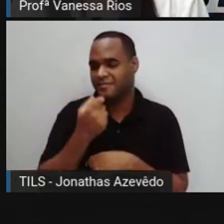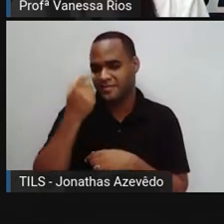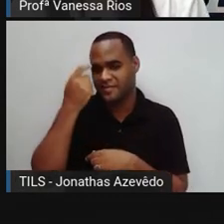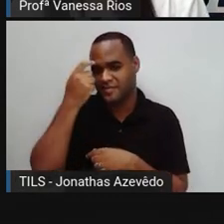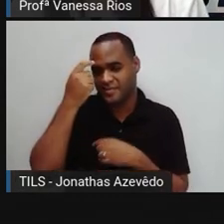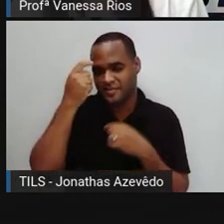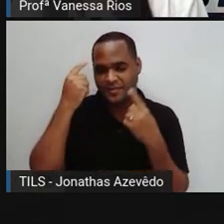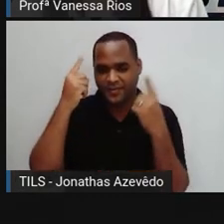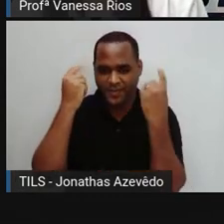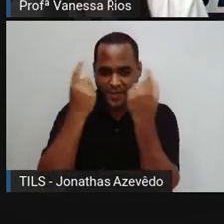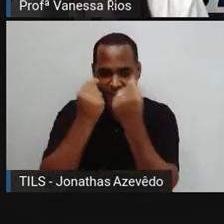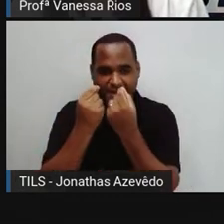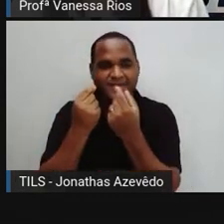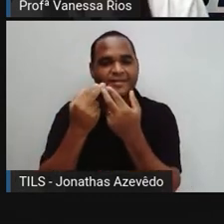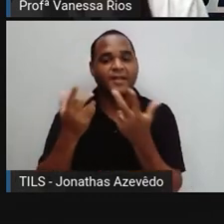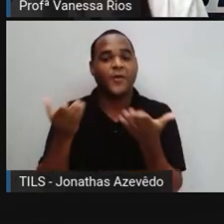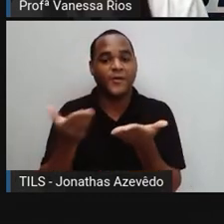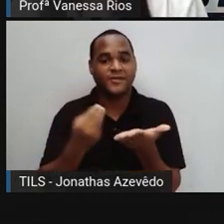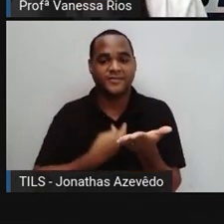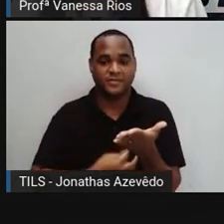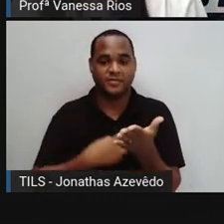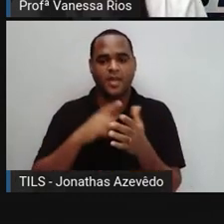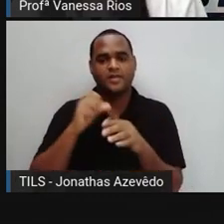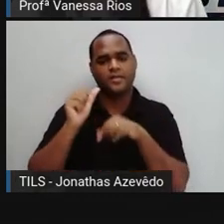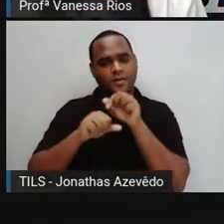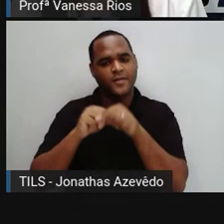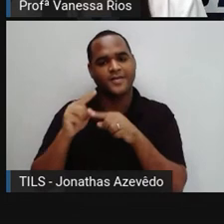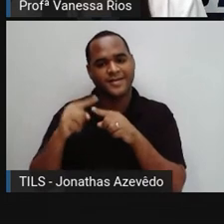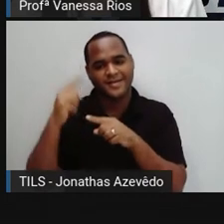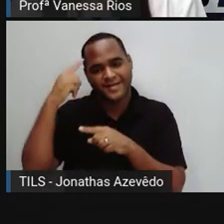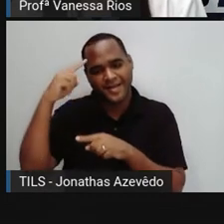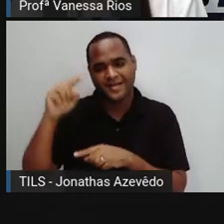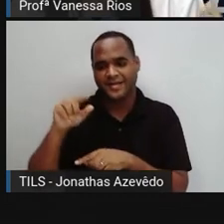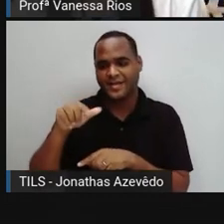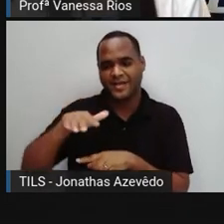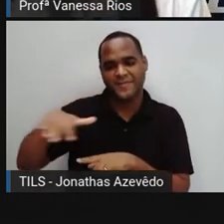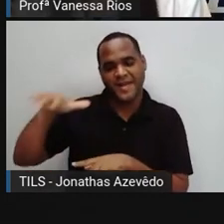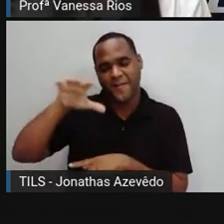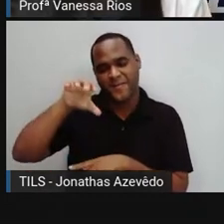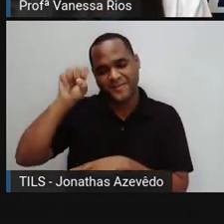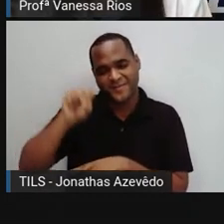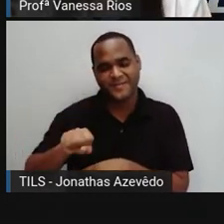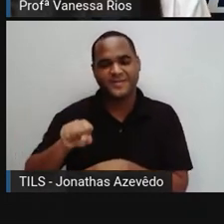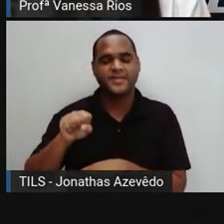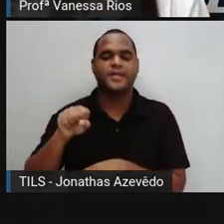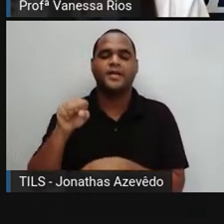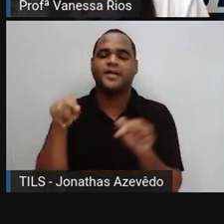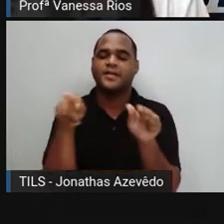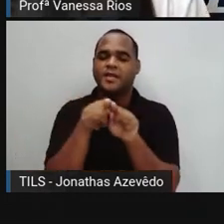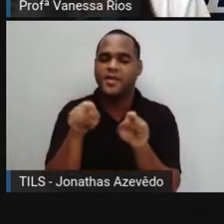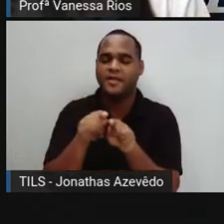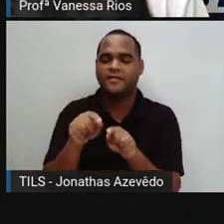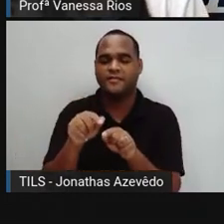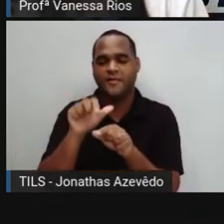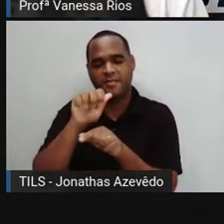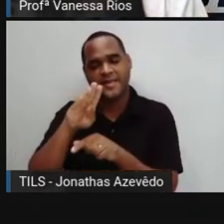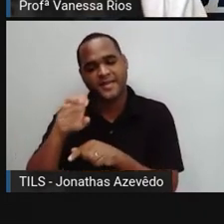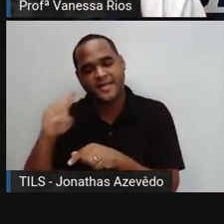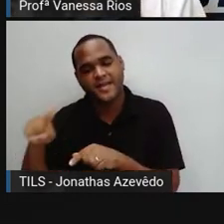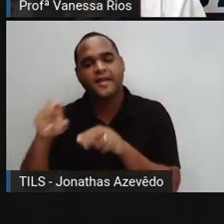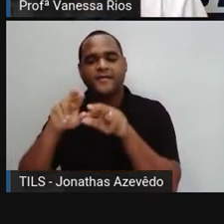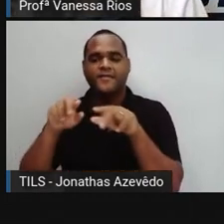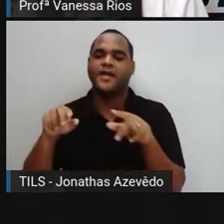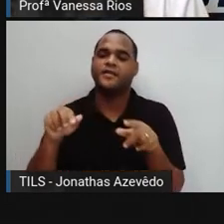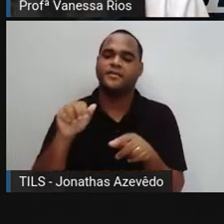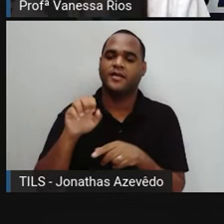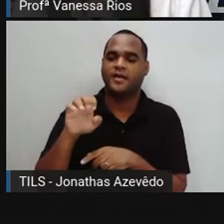grego atual, até chegar no alfabeto latino e se associar às vogais, não é? Aparecer aí a existência das